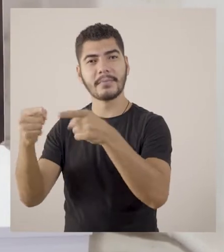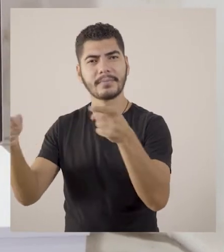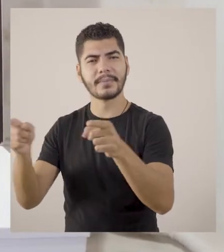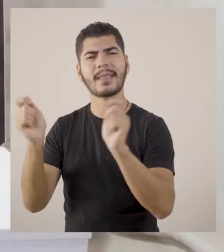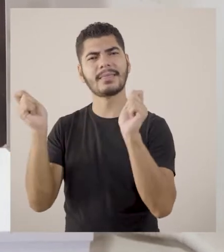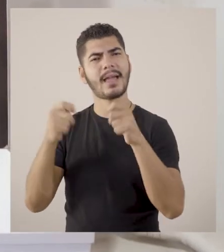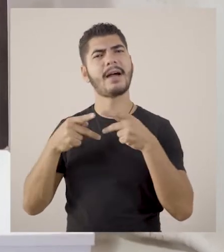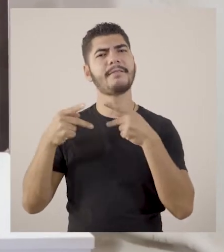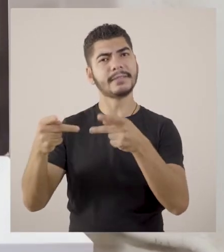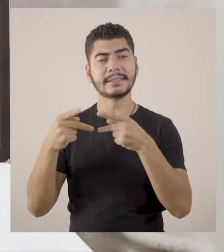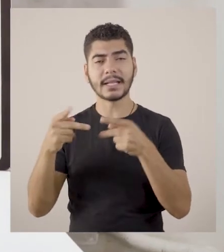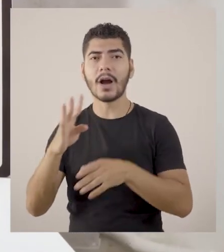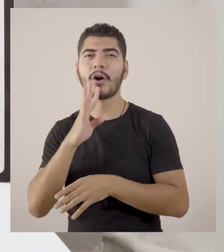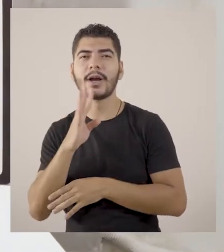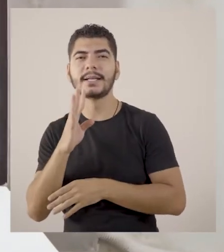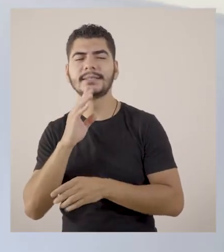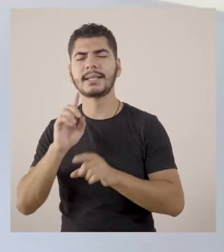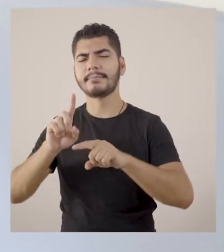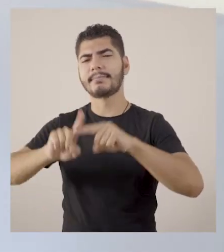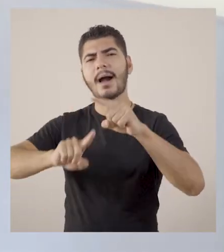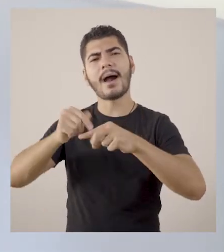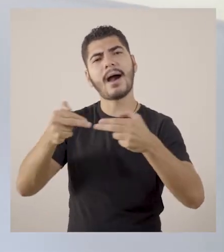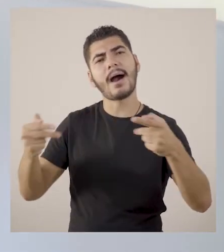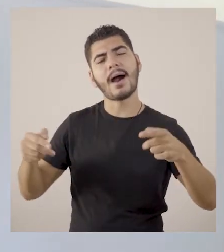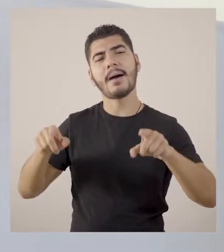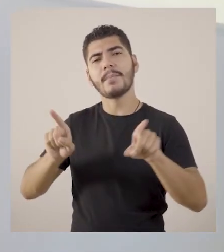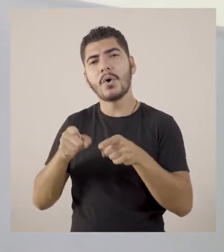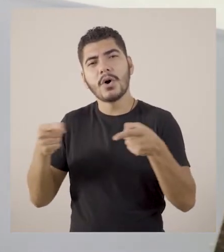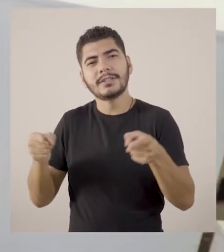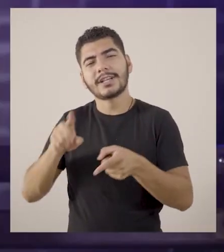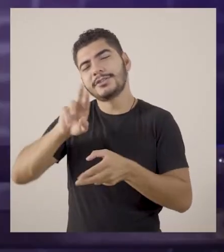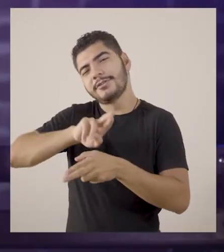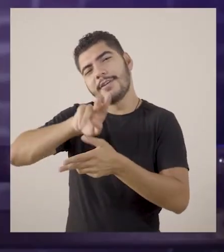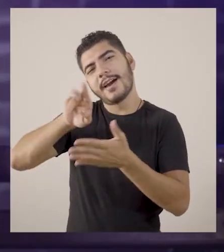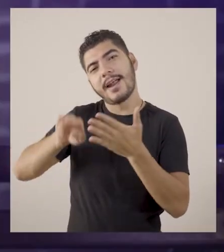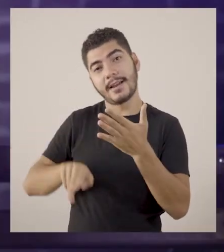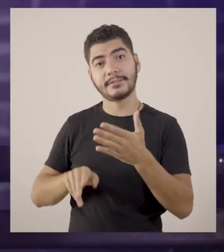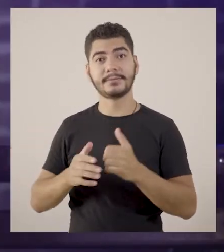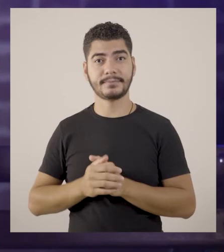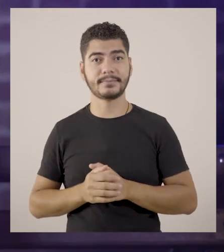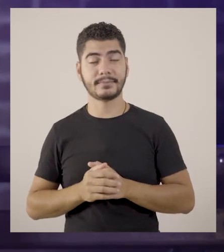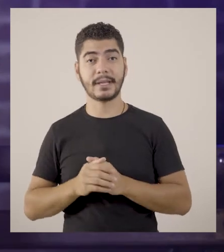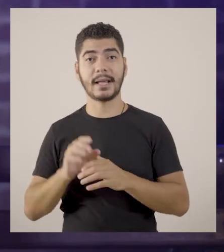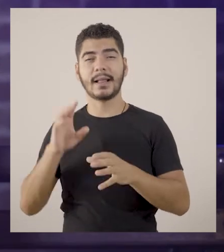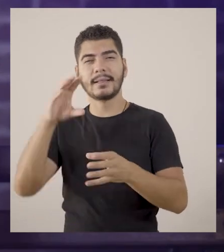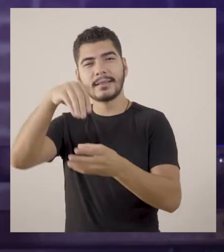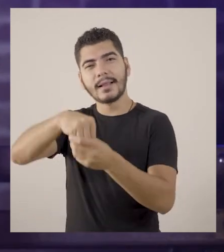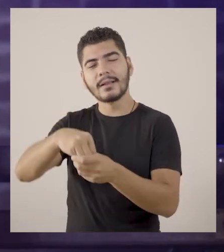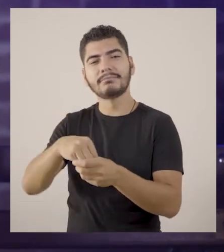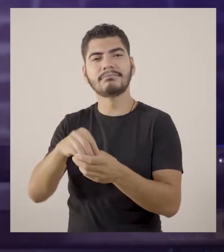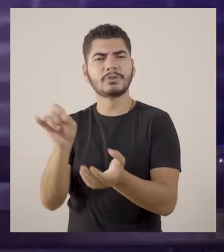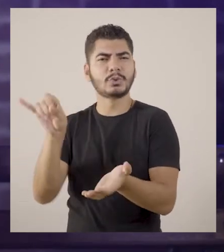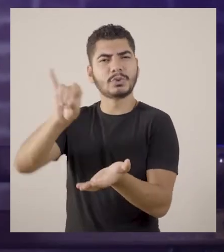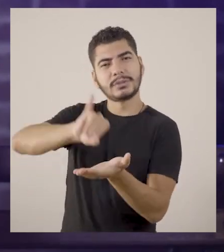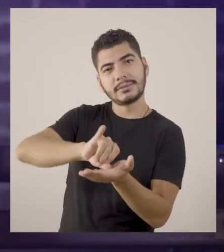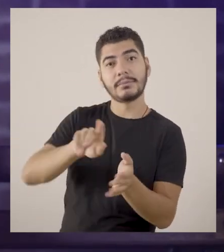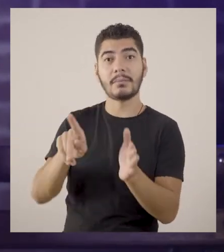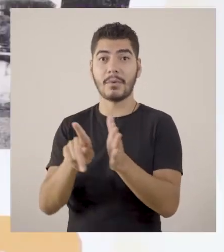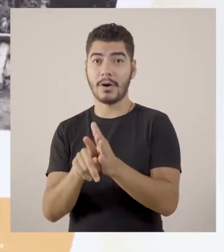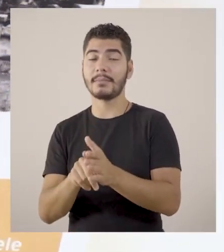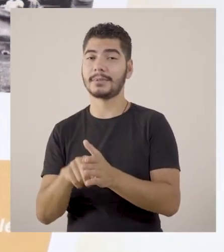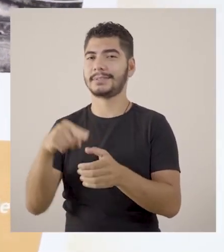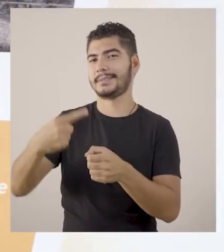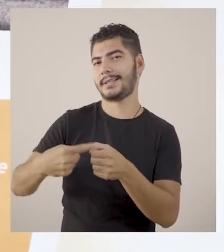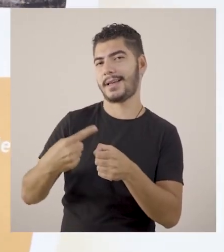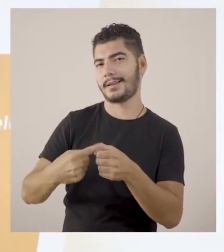para conhecer diferentes instrumentos musicais históricos. Tudo isso no coração da cidade, no centro.